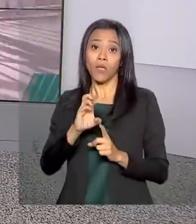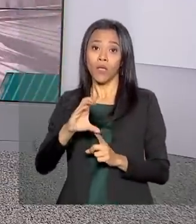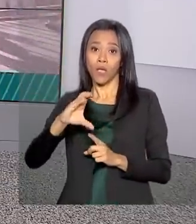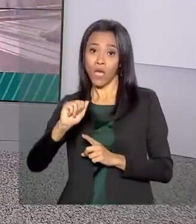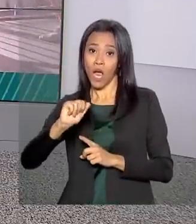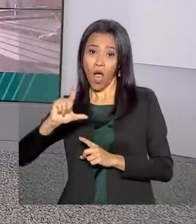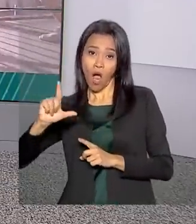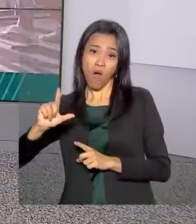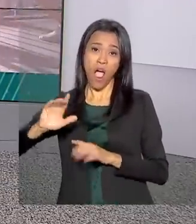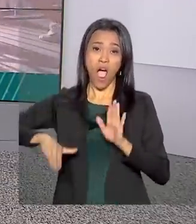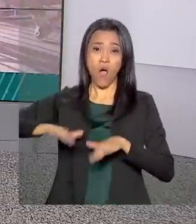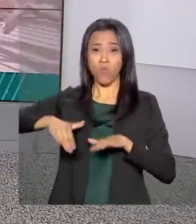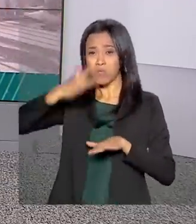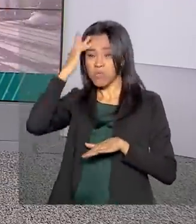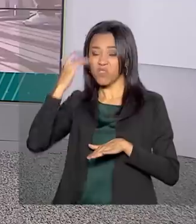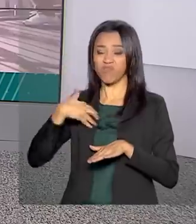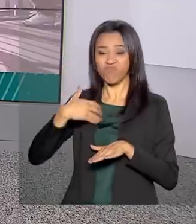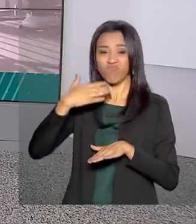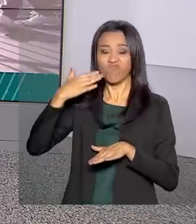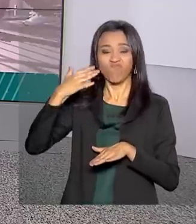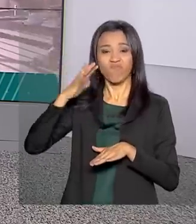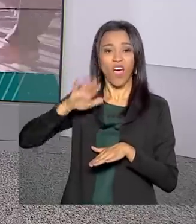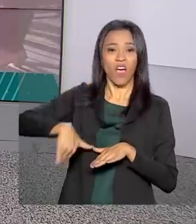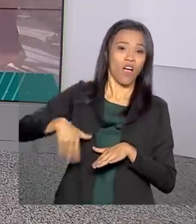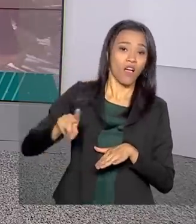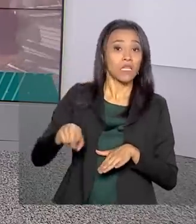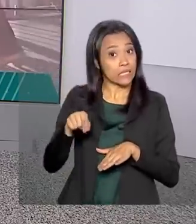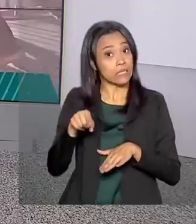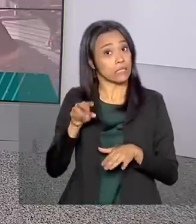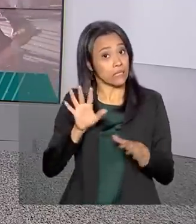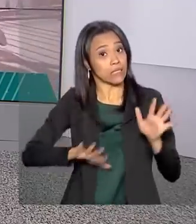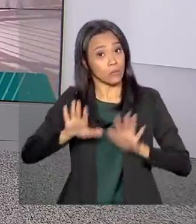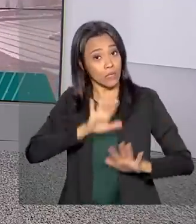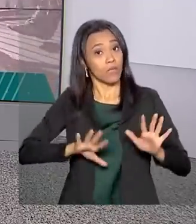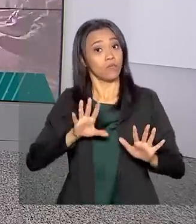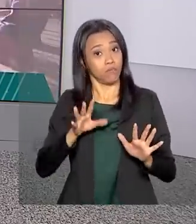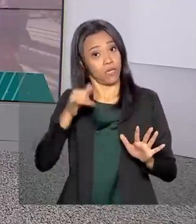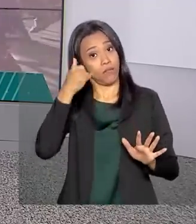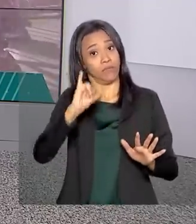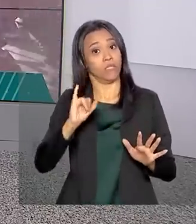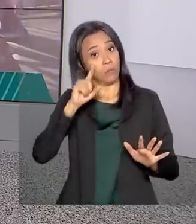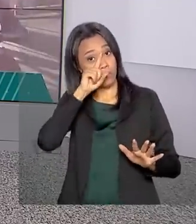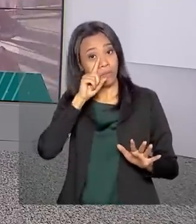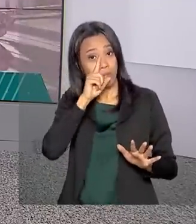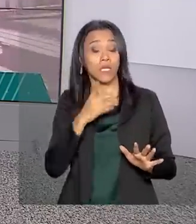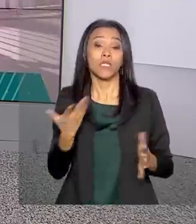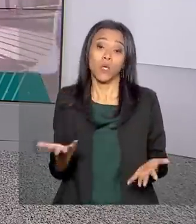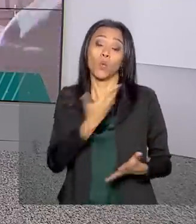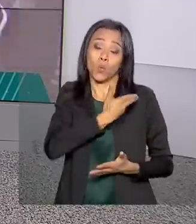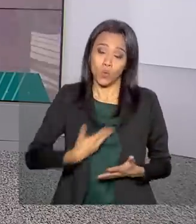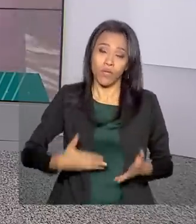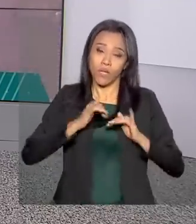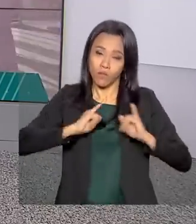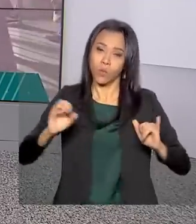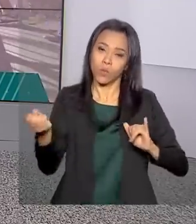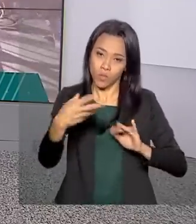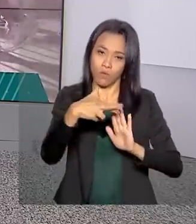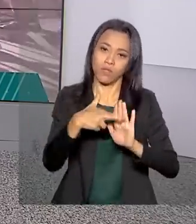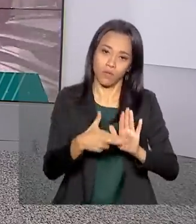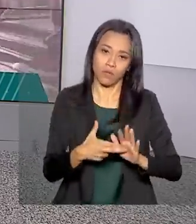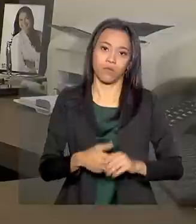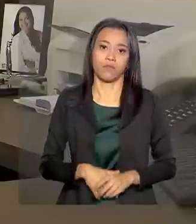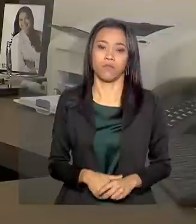o que pode pôr em risco, inclusive, a segurança do brasileiro. E para evitar situações como essa, o governo anunciou novas regras.